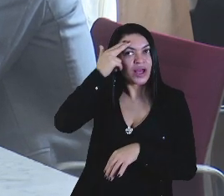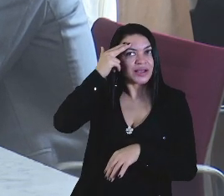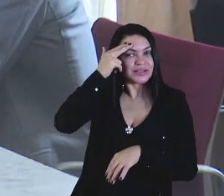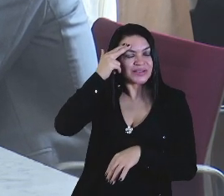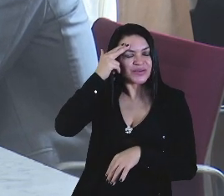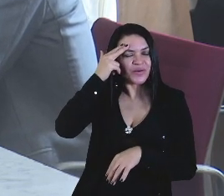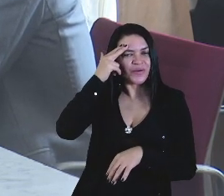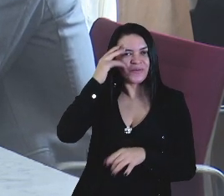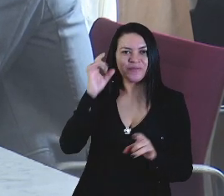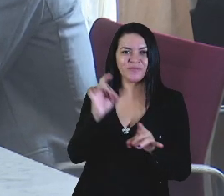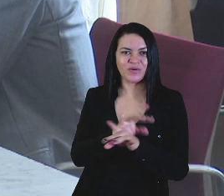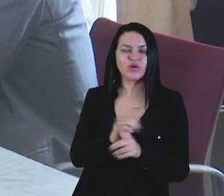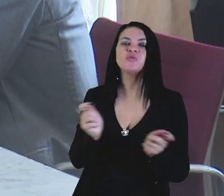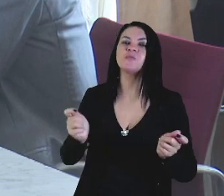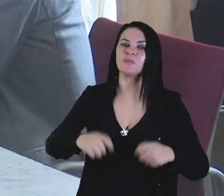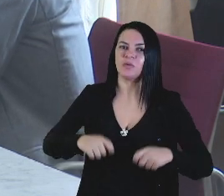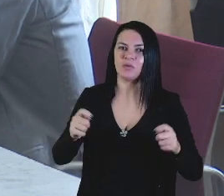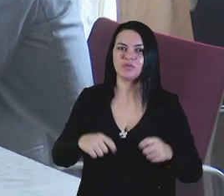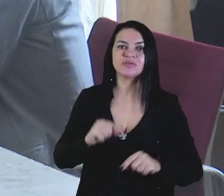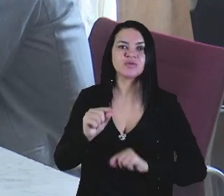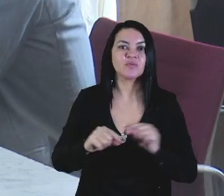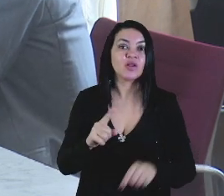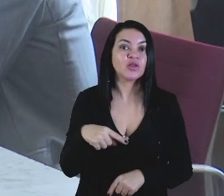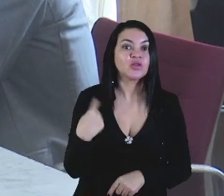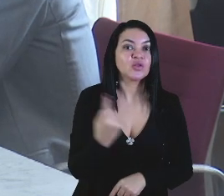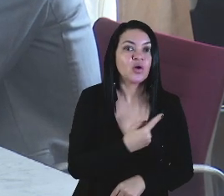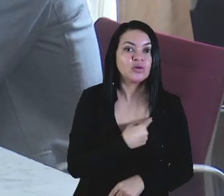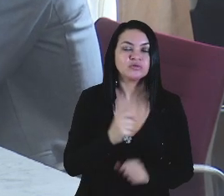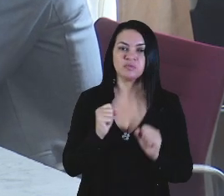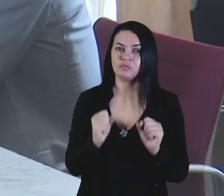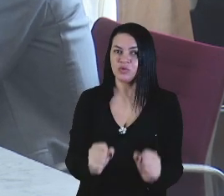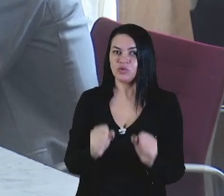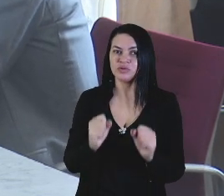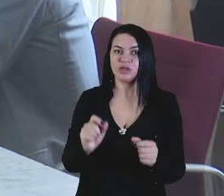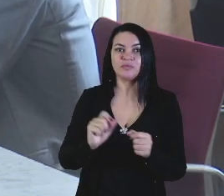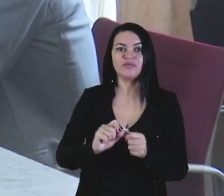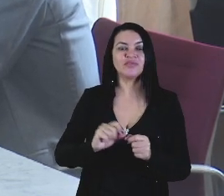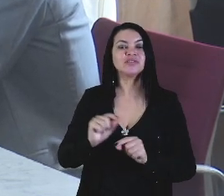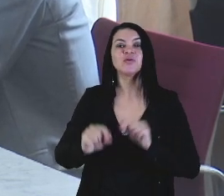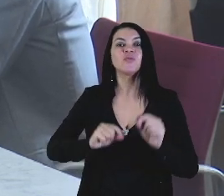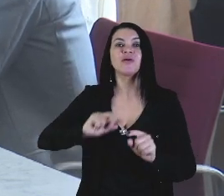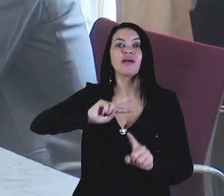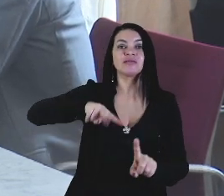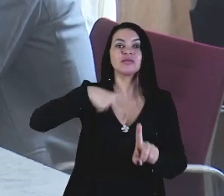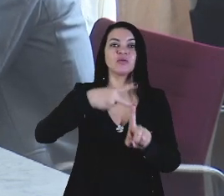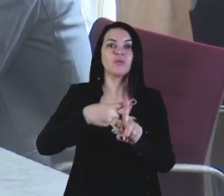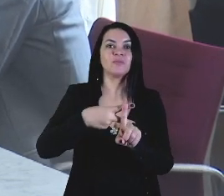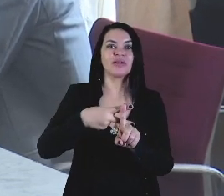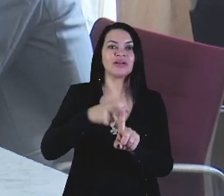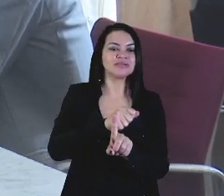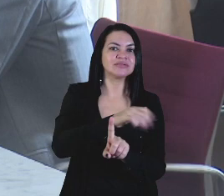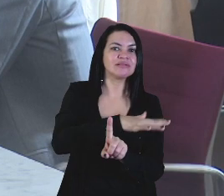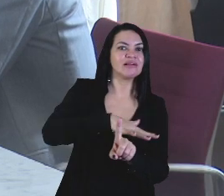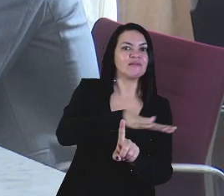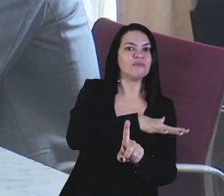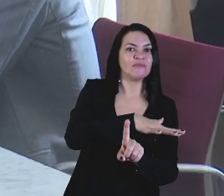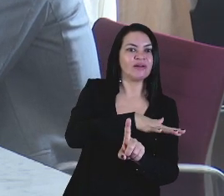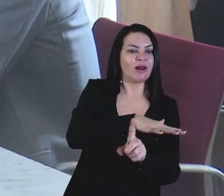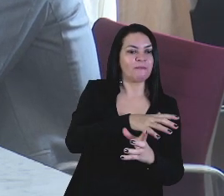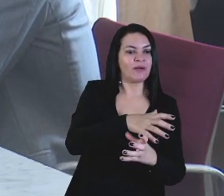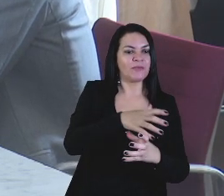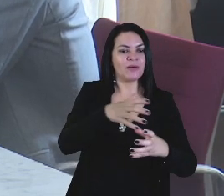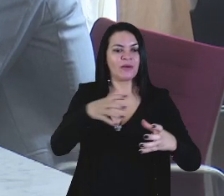concretizado, será possível que nós venhamos a fazer a duplicação da área existente, hoje,